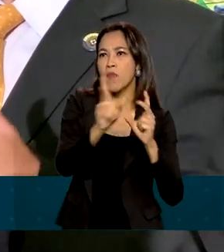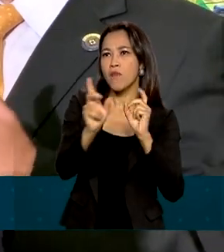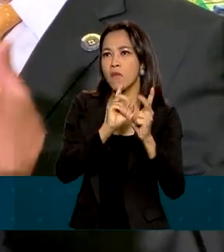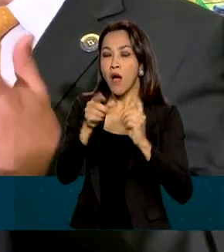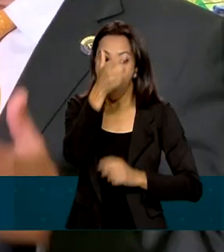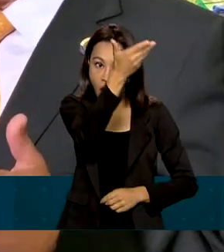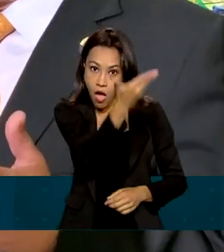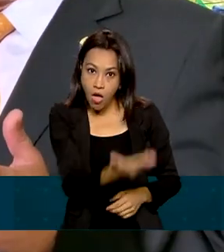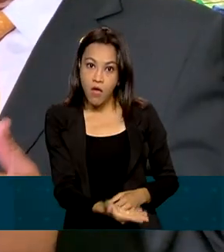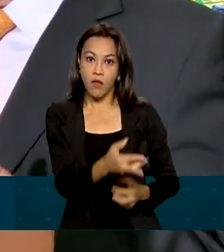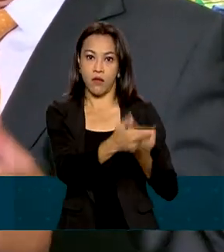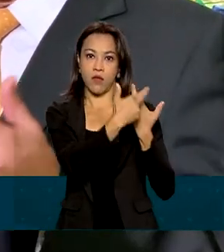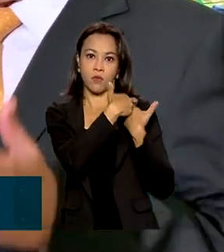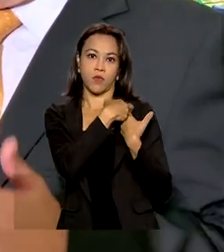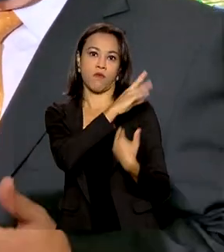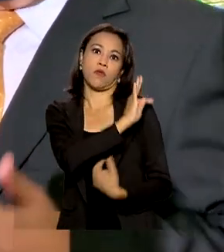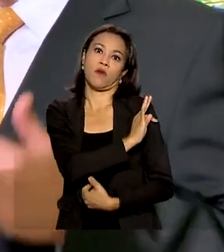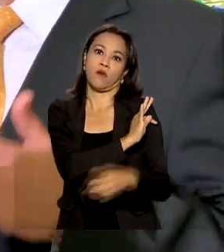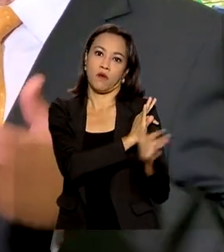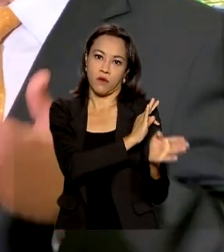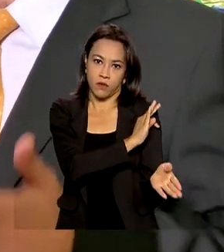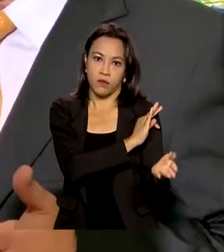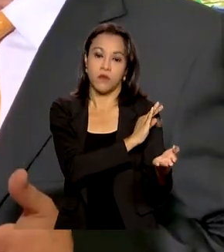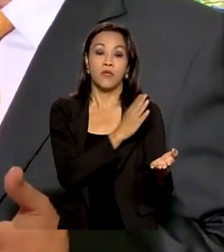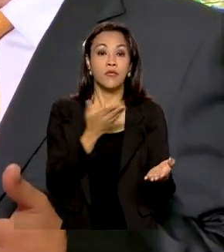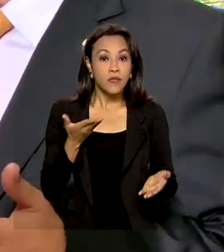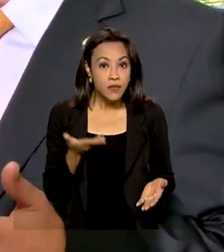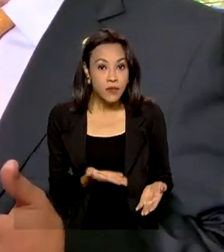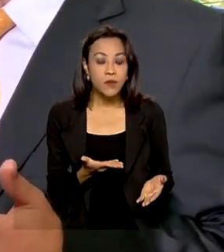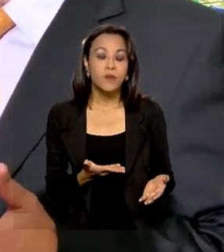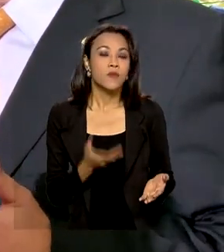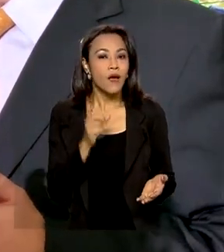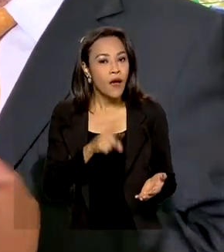achamos que isso amplia a possibilidade de diagnóstico.